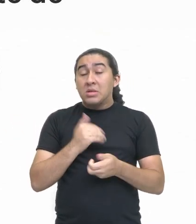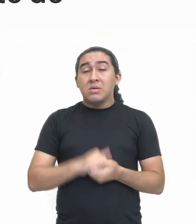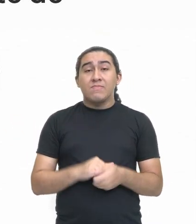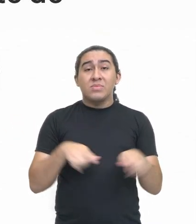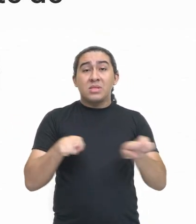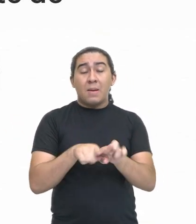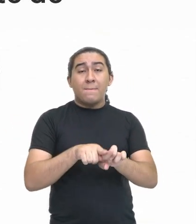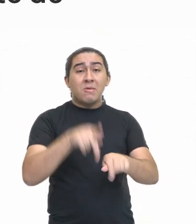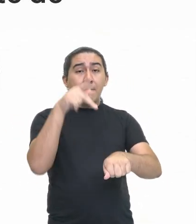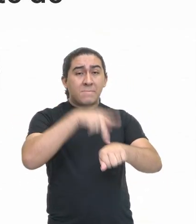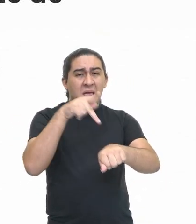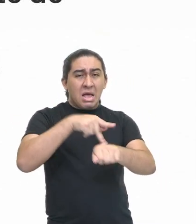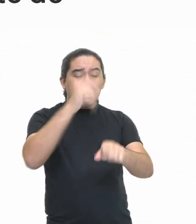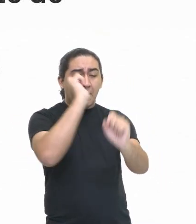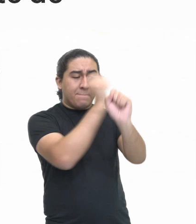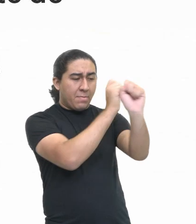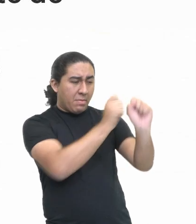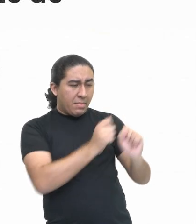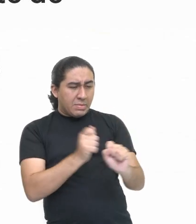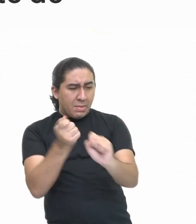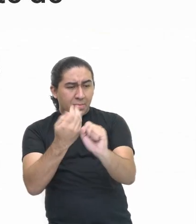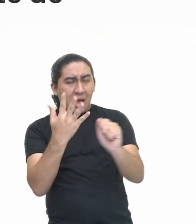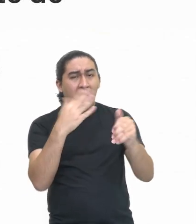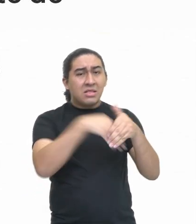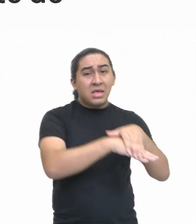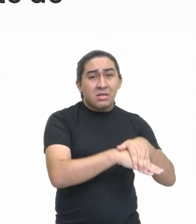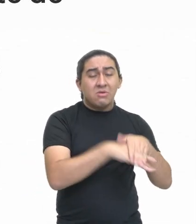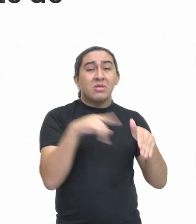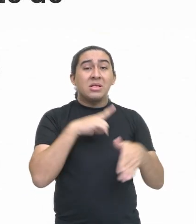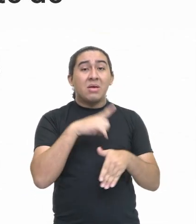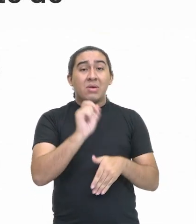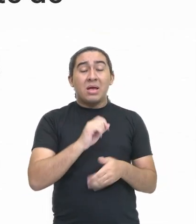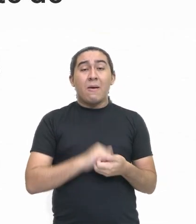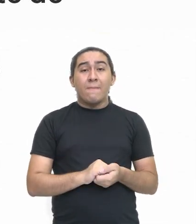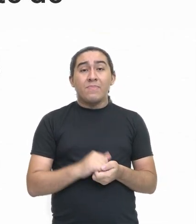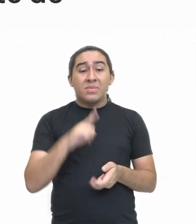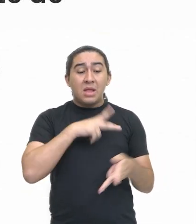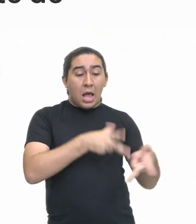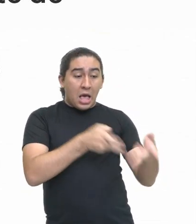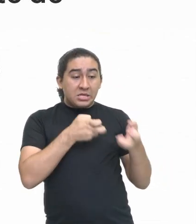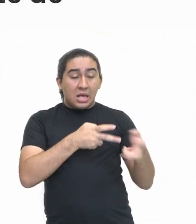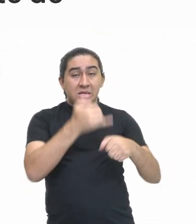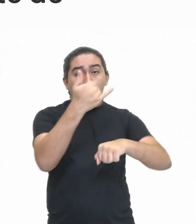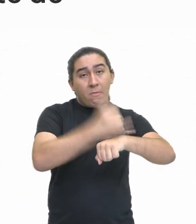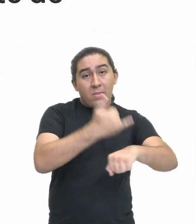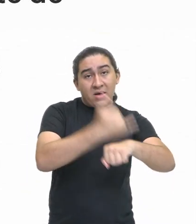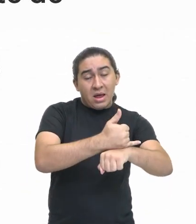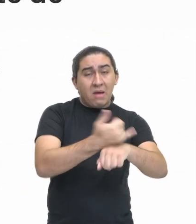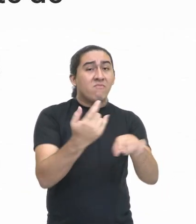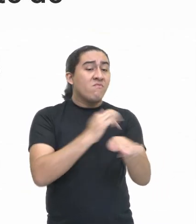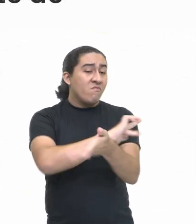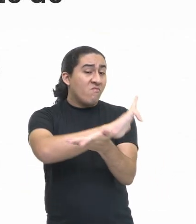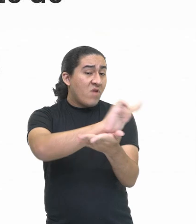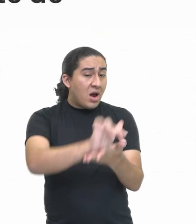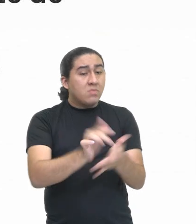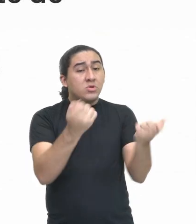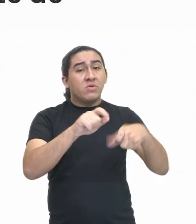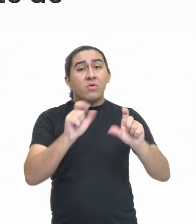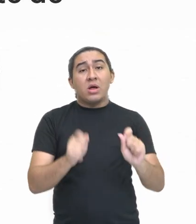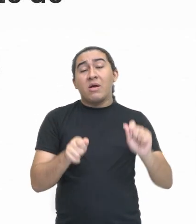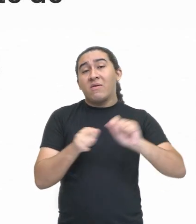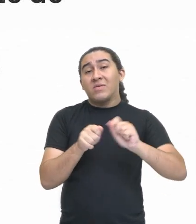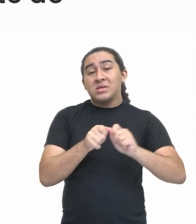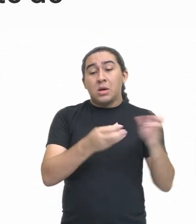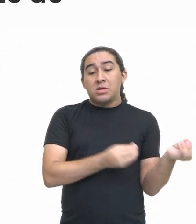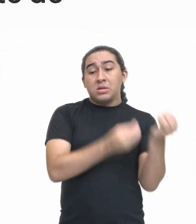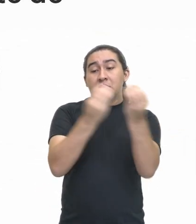Mineração, ou seja, era enviado para as minas para trabalhar na extração de metais preciosos e ferro para a